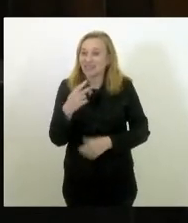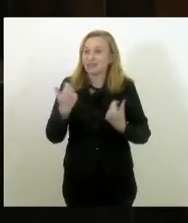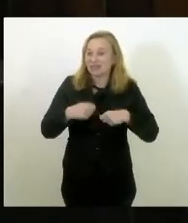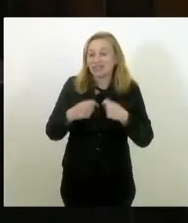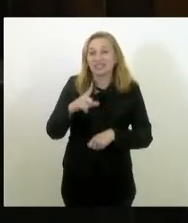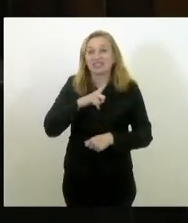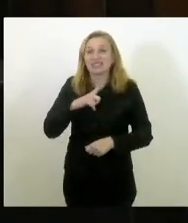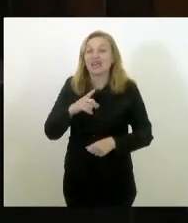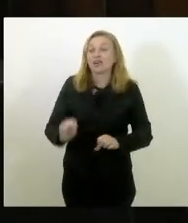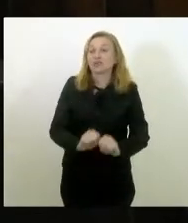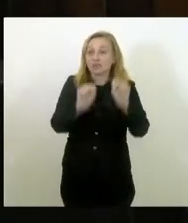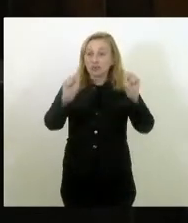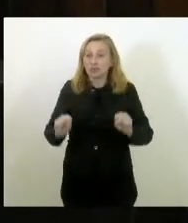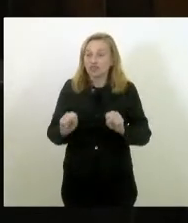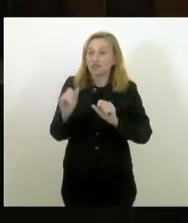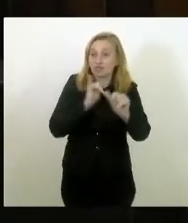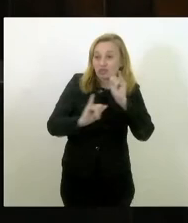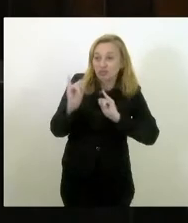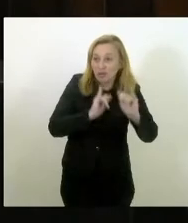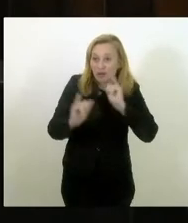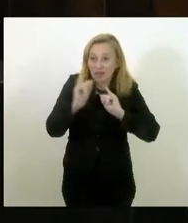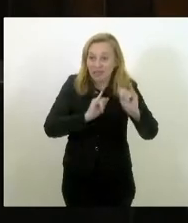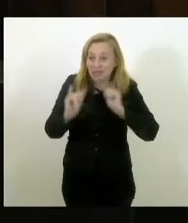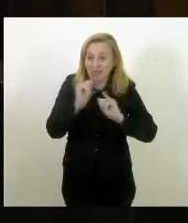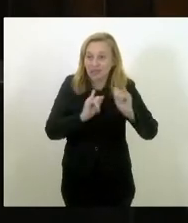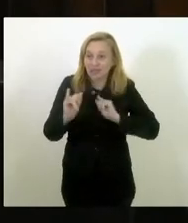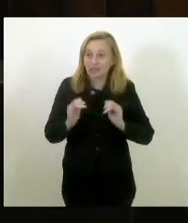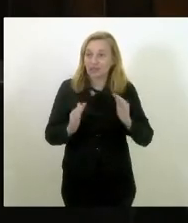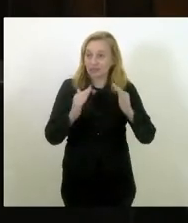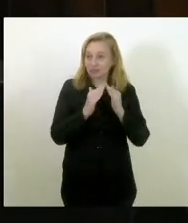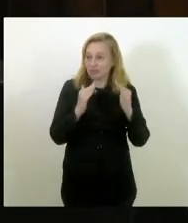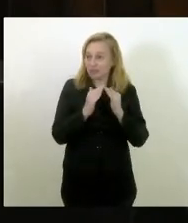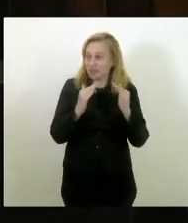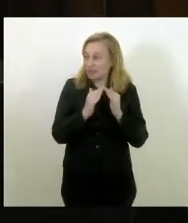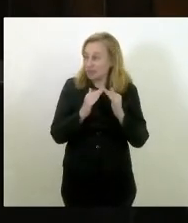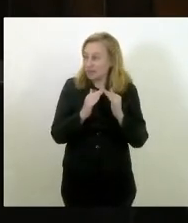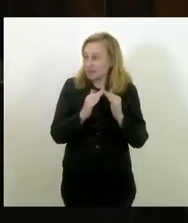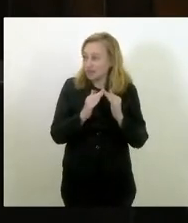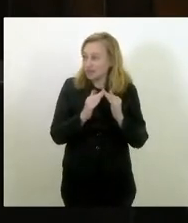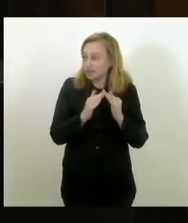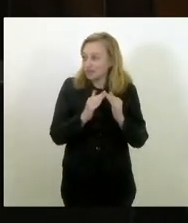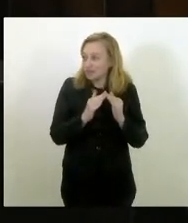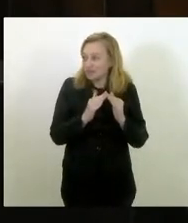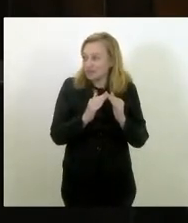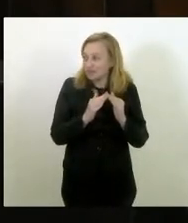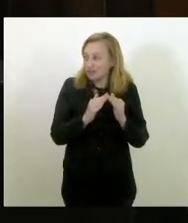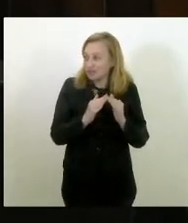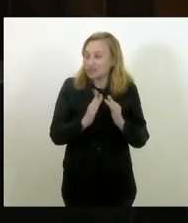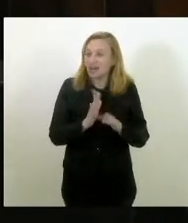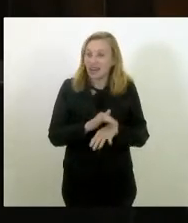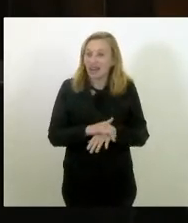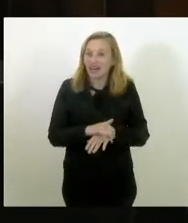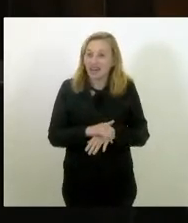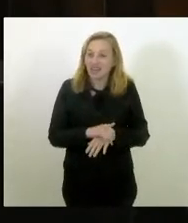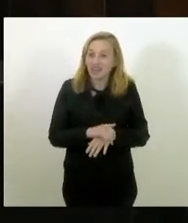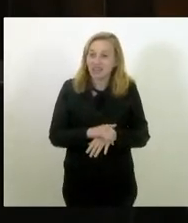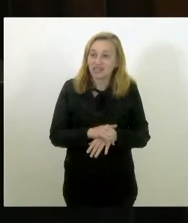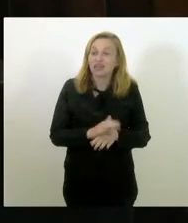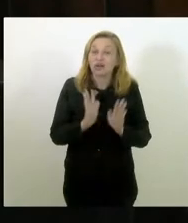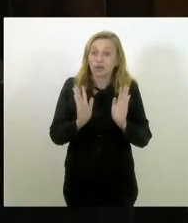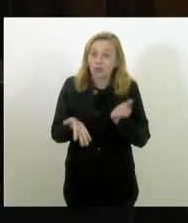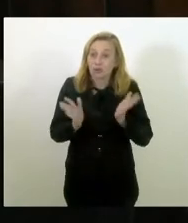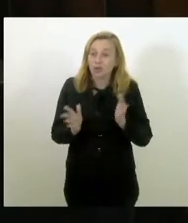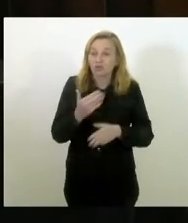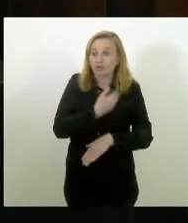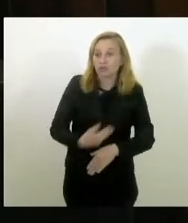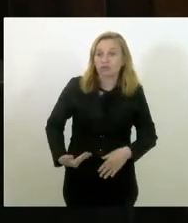um sistema de informação sobre habitação de interesse social no estado do Rio de Janeiro, estamos dizendo que, hoje, o